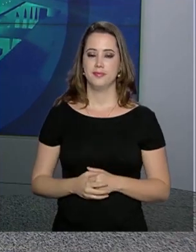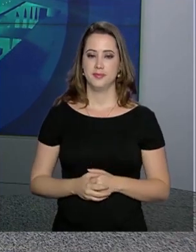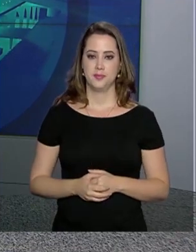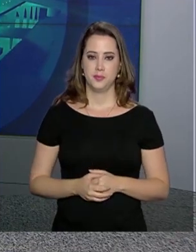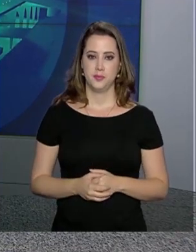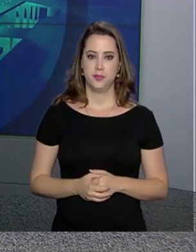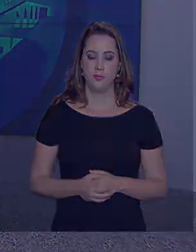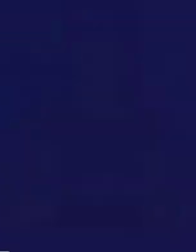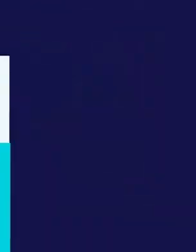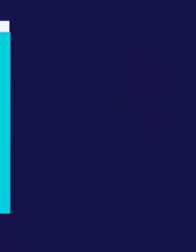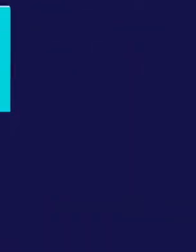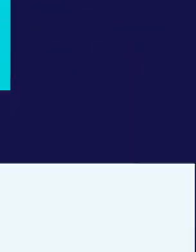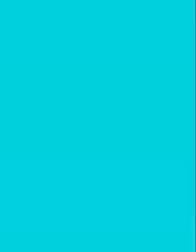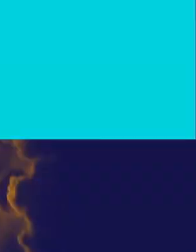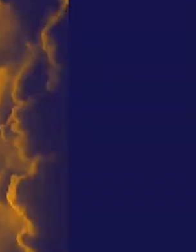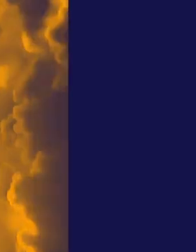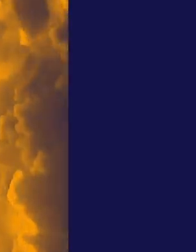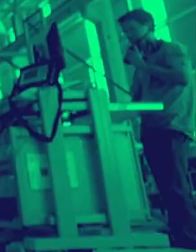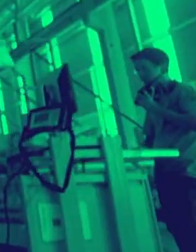agora.